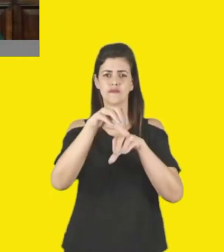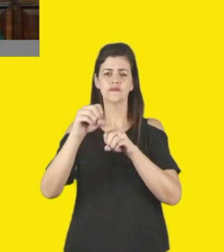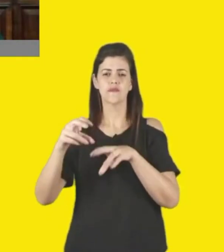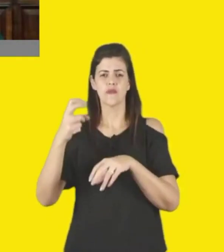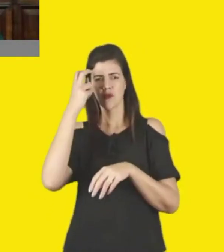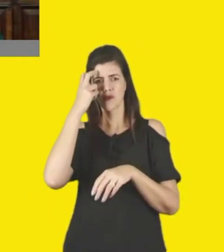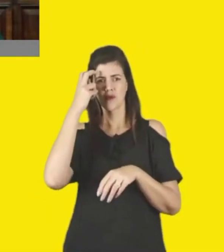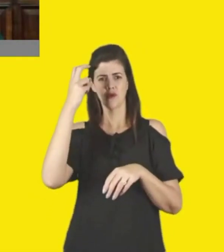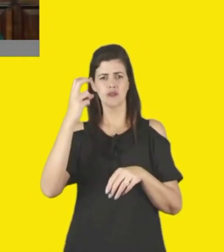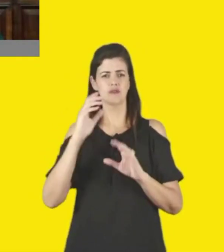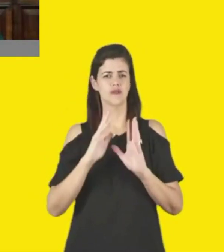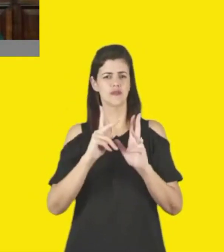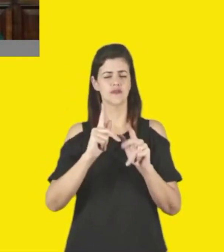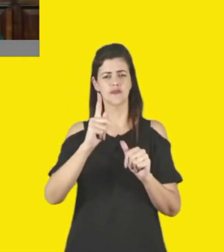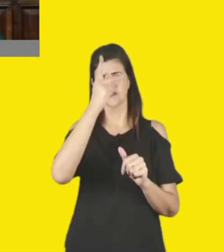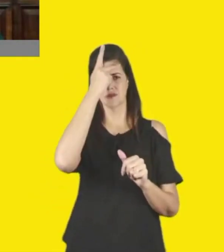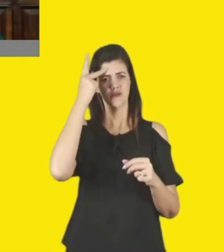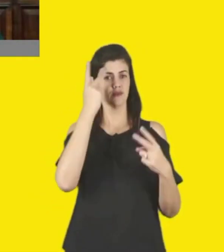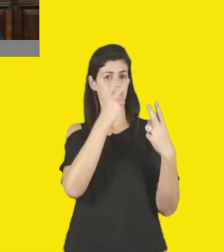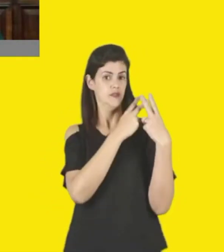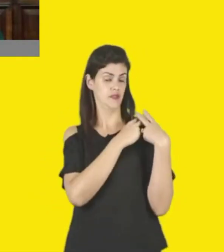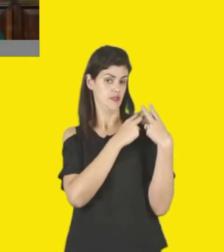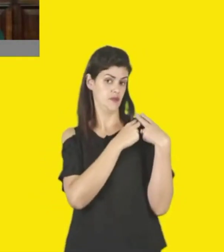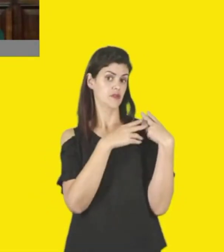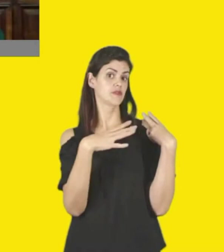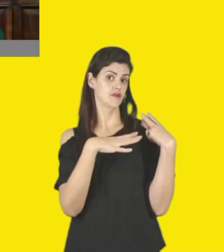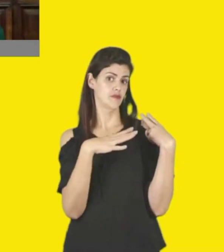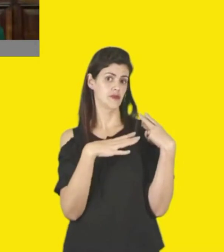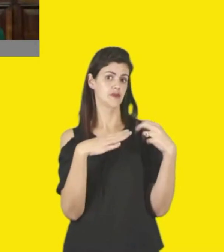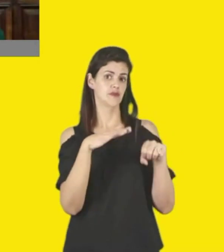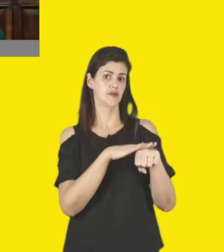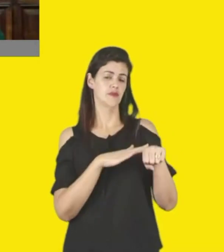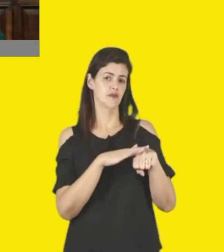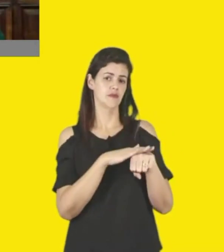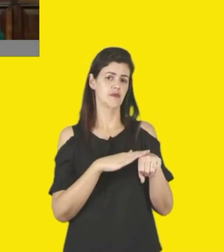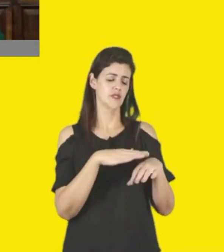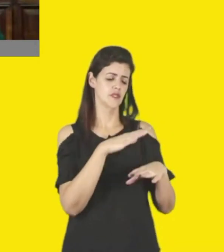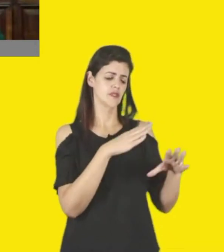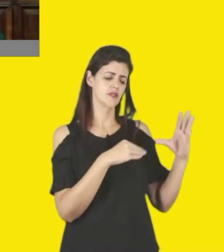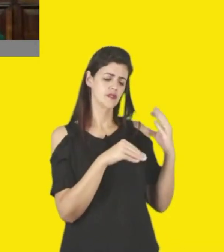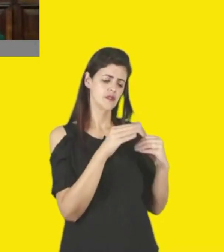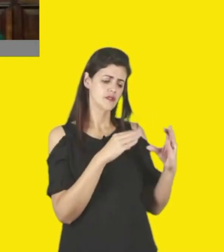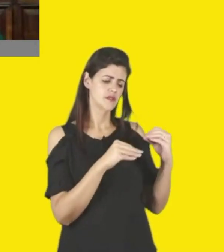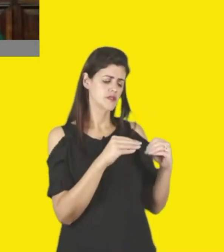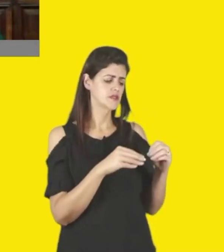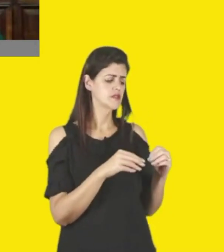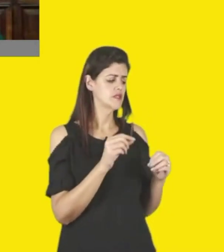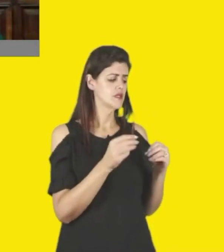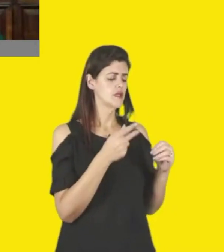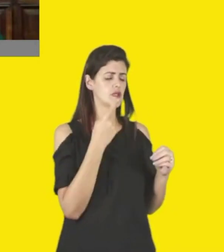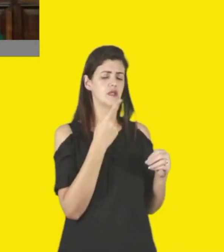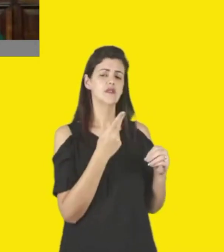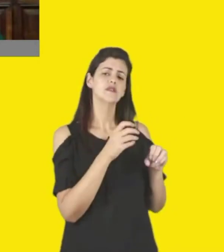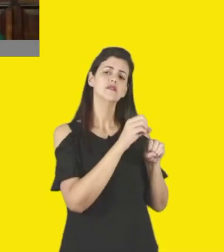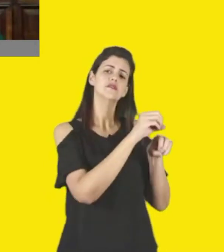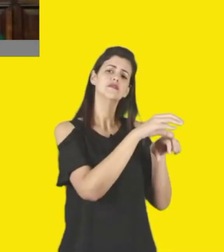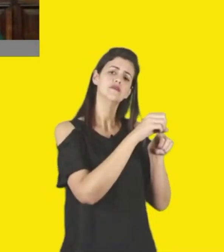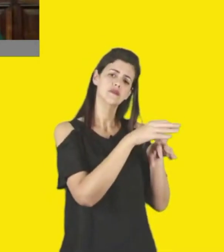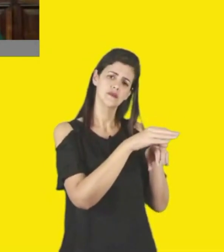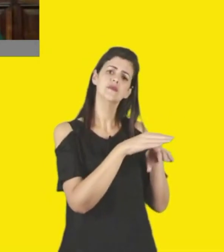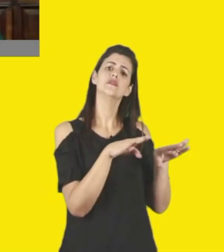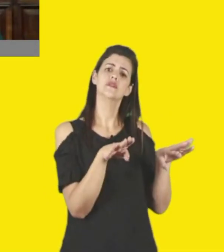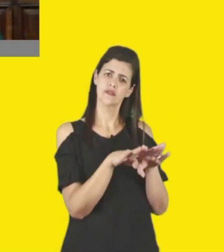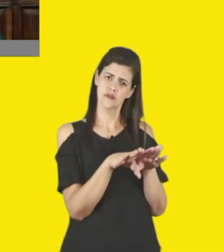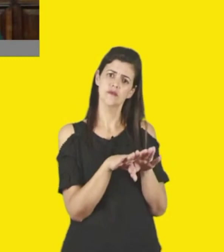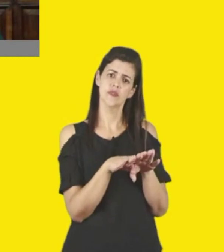gestores municipais para que eles pensem, eu acho que quando a gente fala de irmos para as praças, nós estamos falando, de fato,